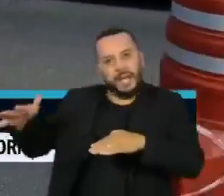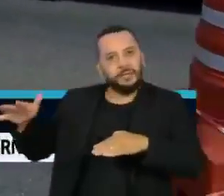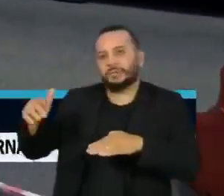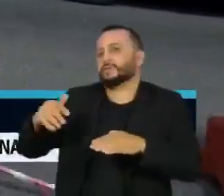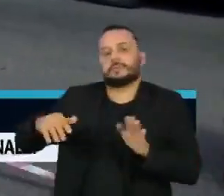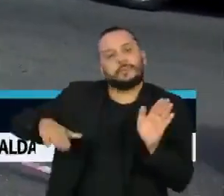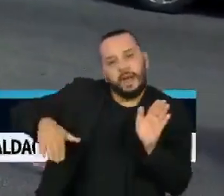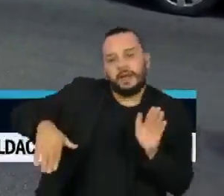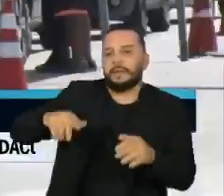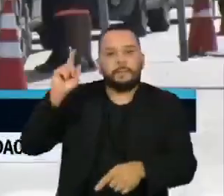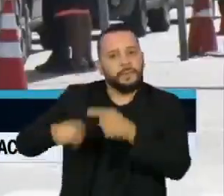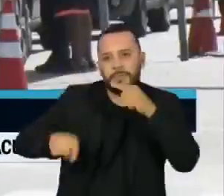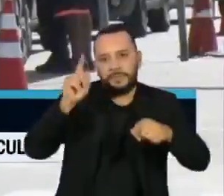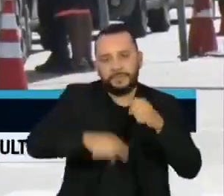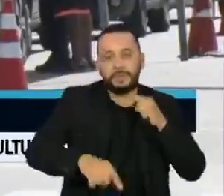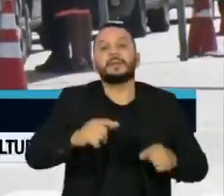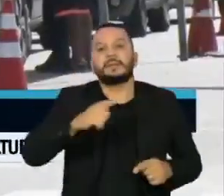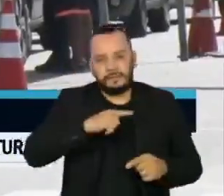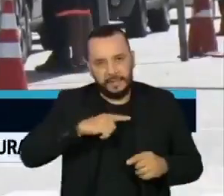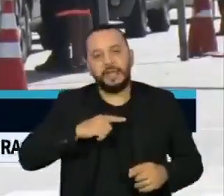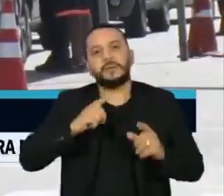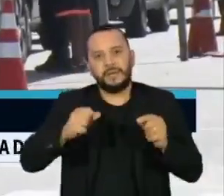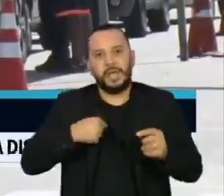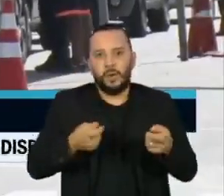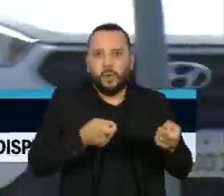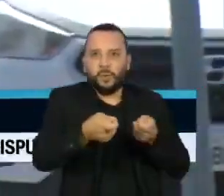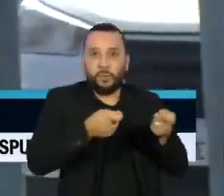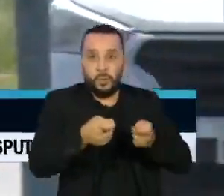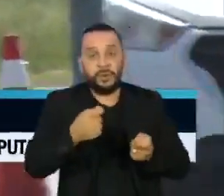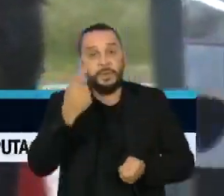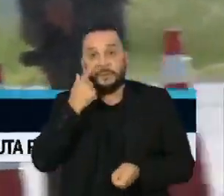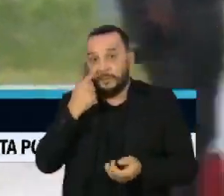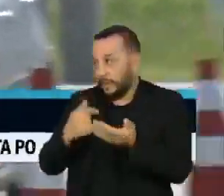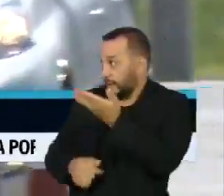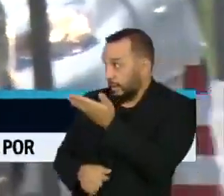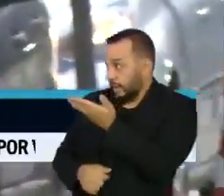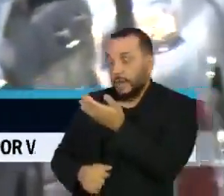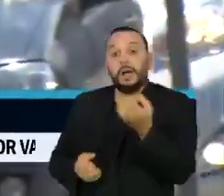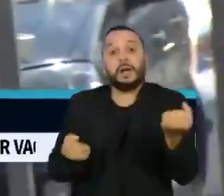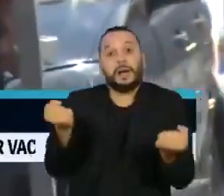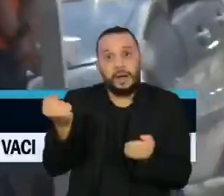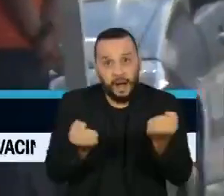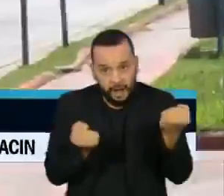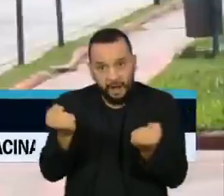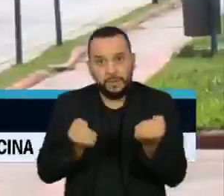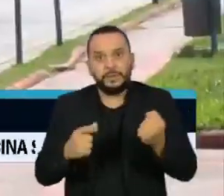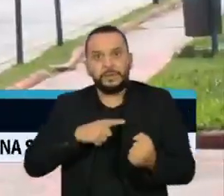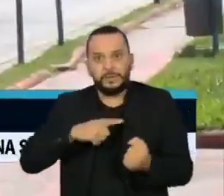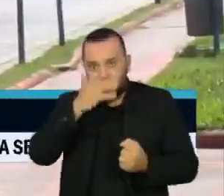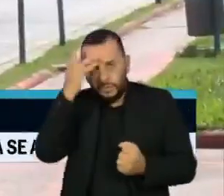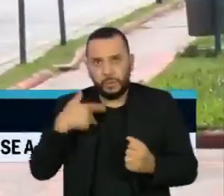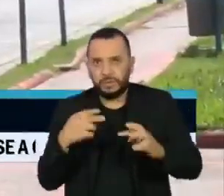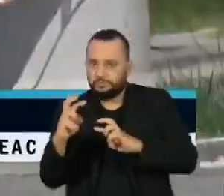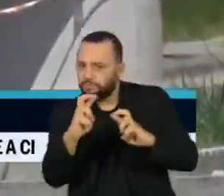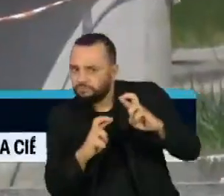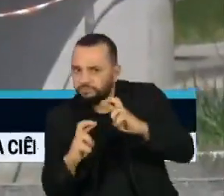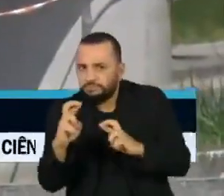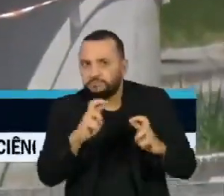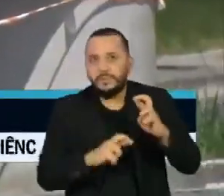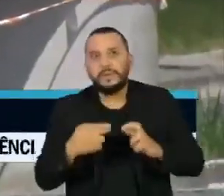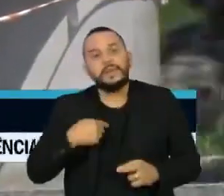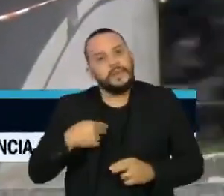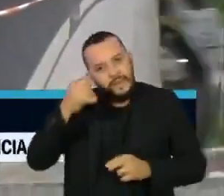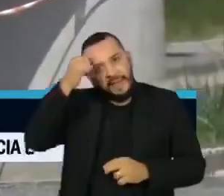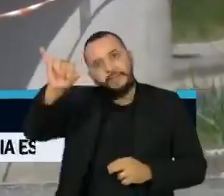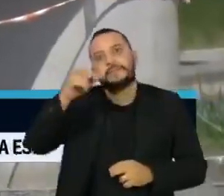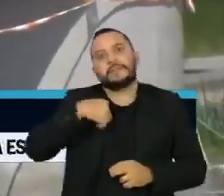em todo o estado. Mesmo assim, foi possível ver filas de carros nas estradas e as forças-tarefa tiveram muito trabalho para evitar o